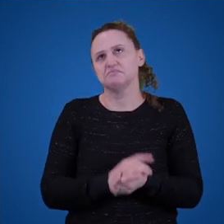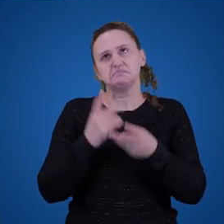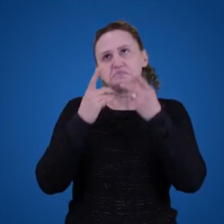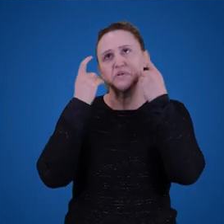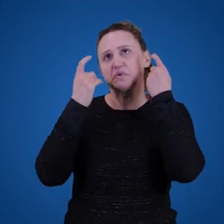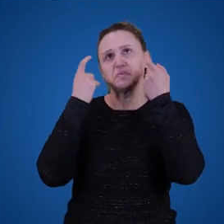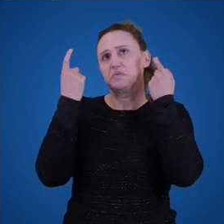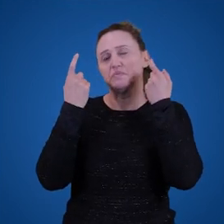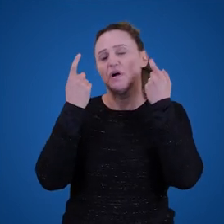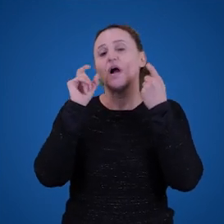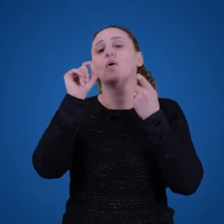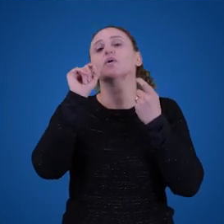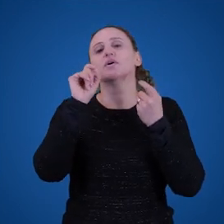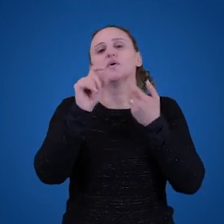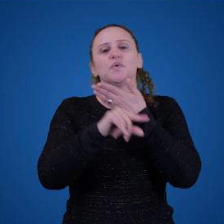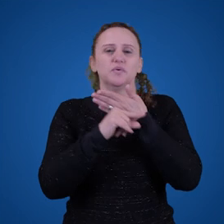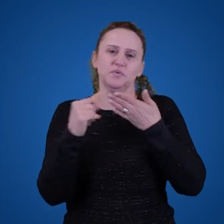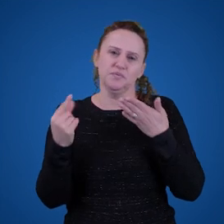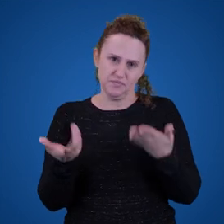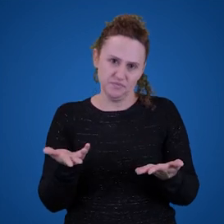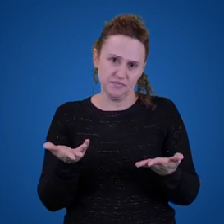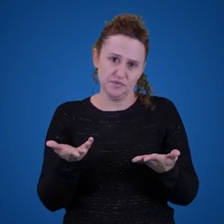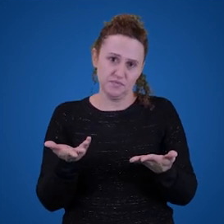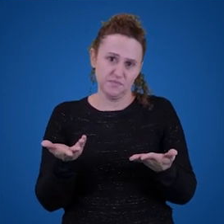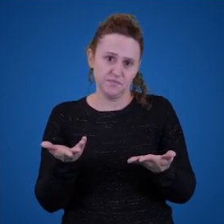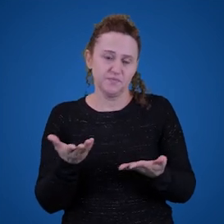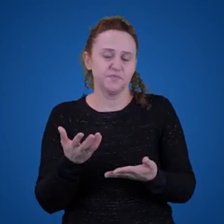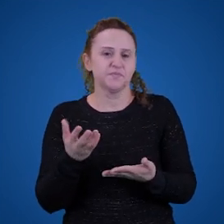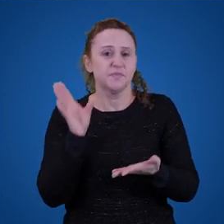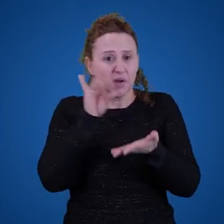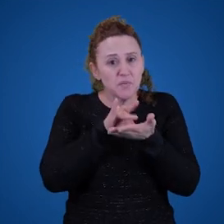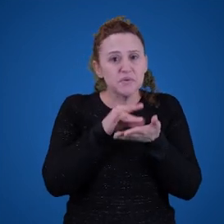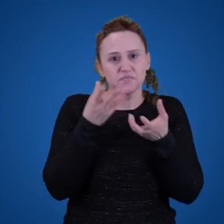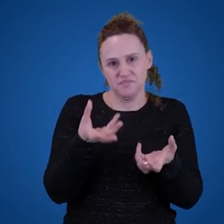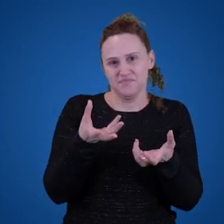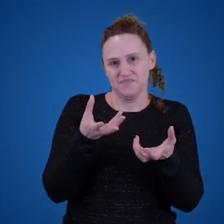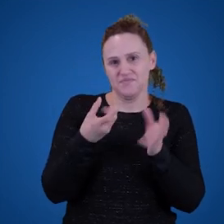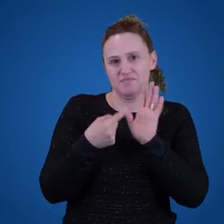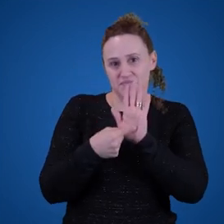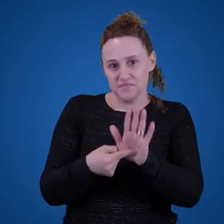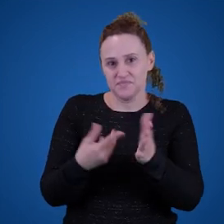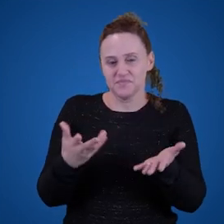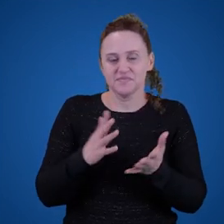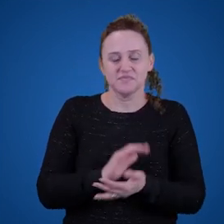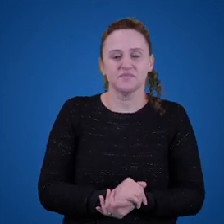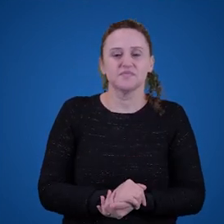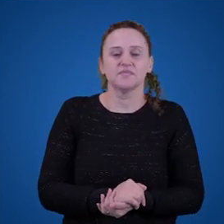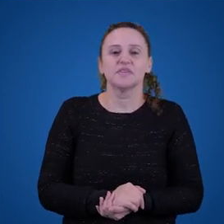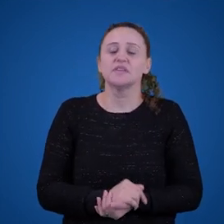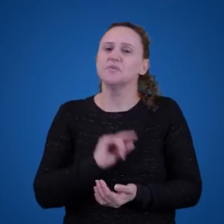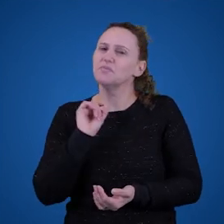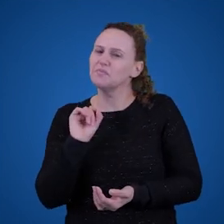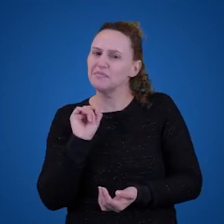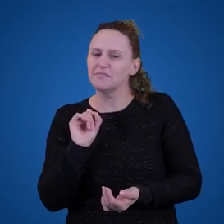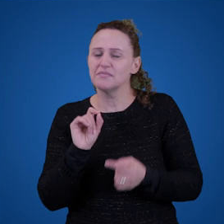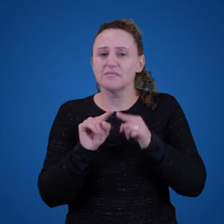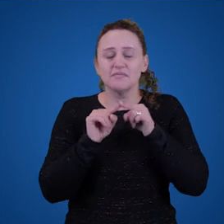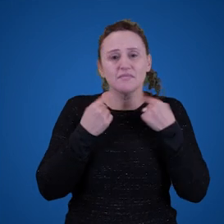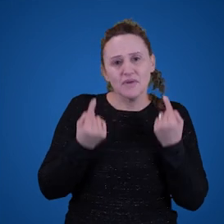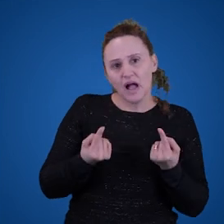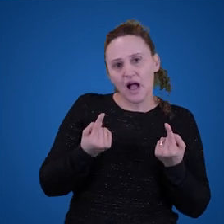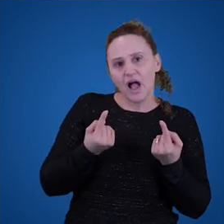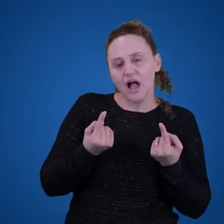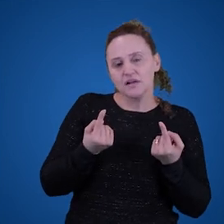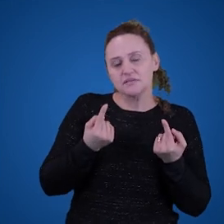claro que é uma terceira via, que é tentar juntar o intencionalismo com o anti-intencionalismo. E a gente vai ver essa proposta nesta